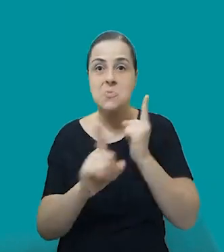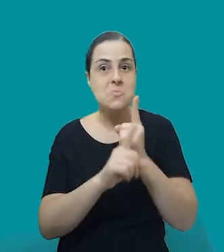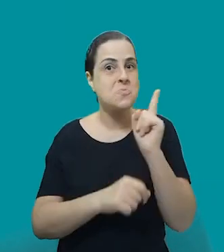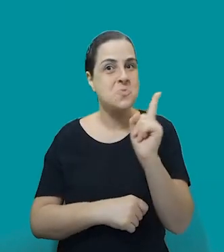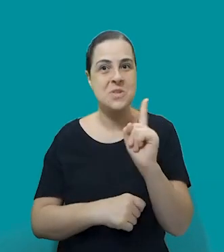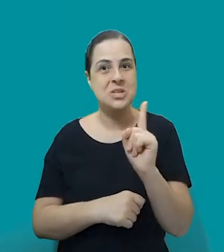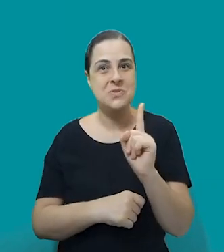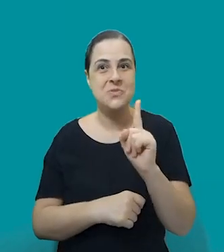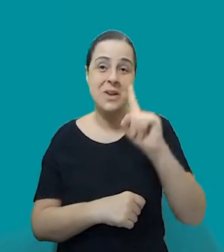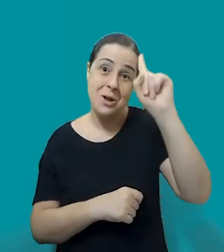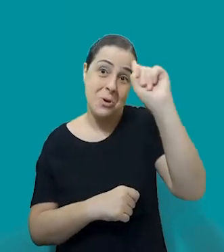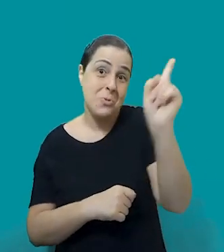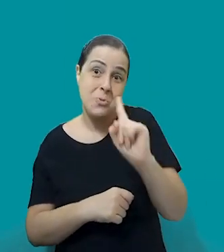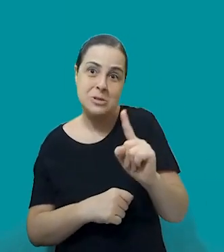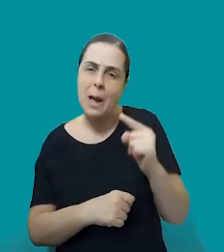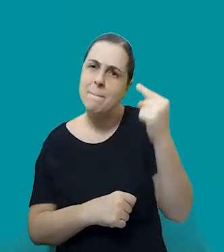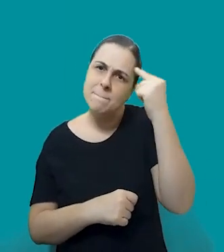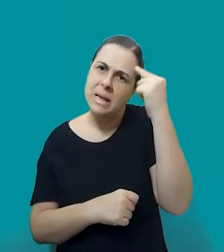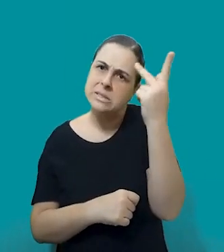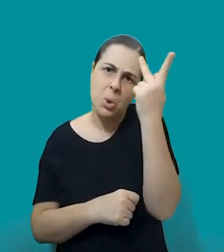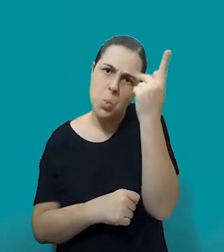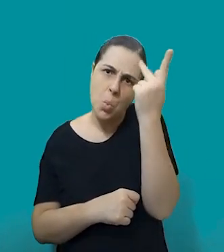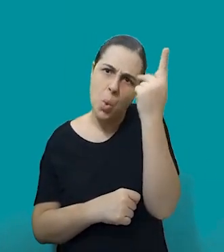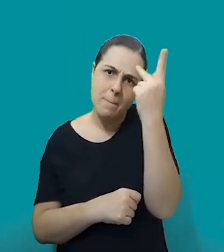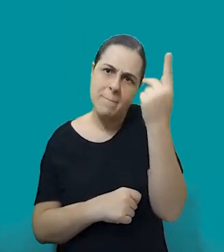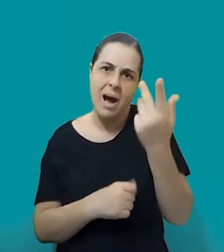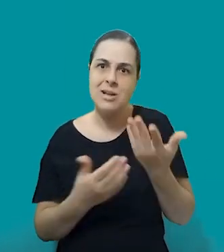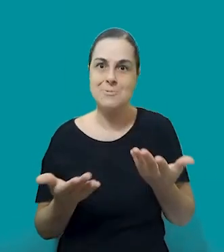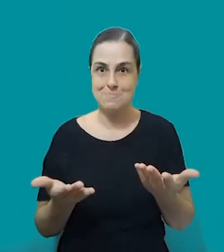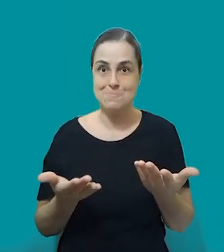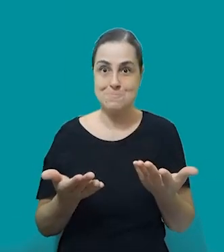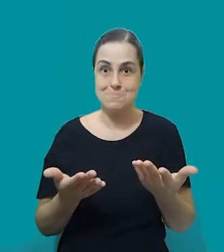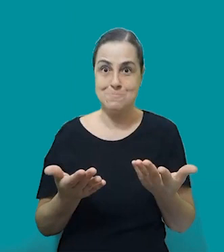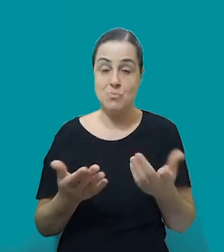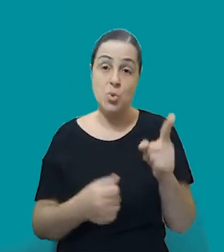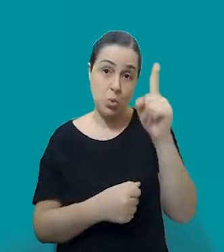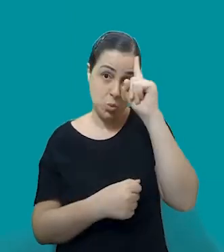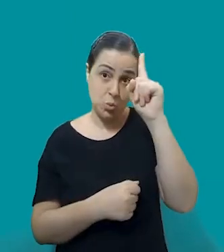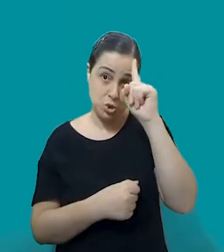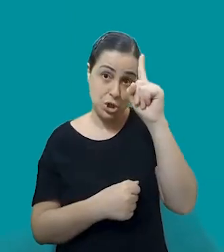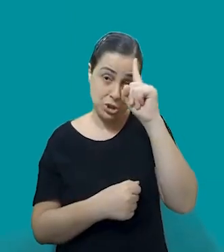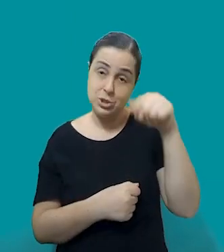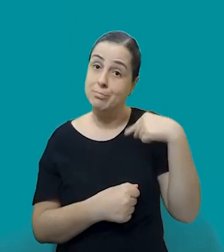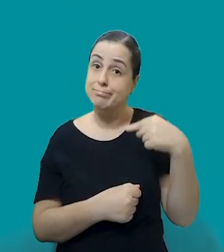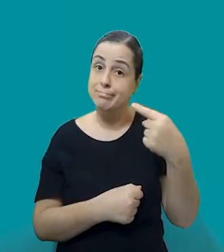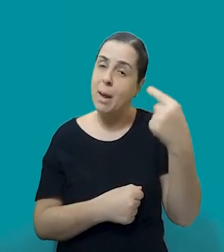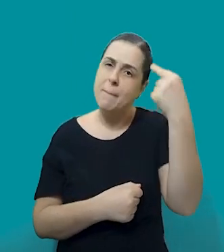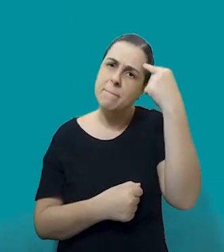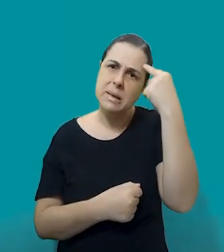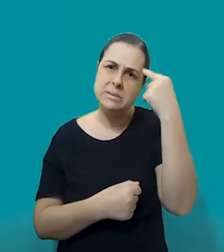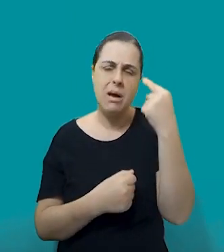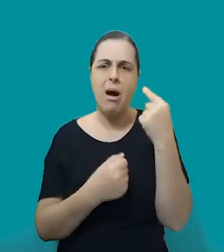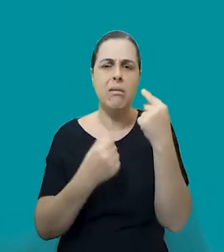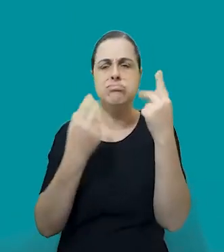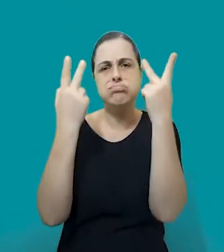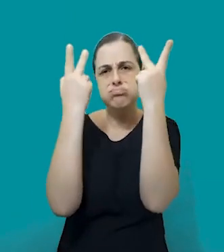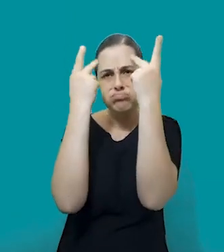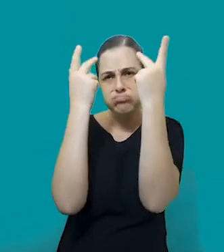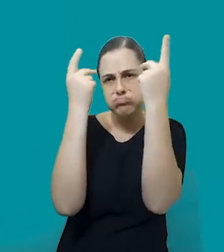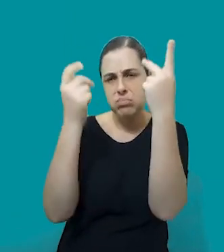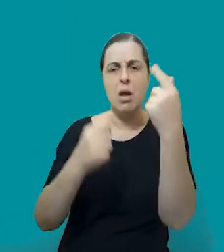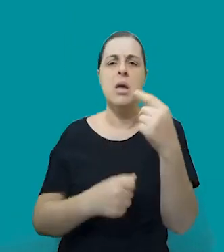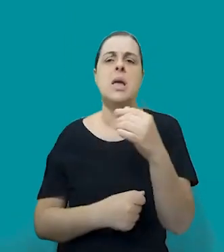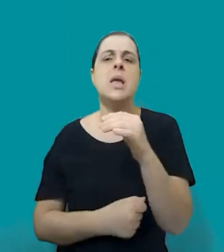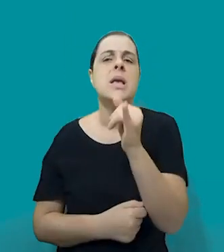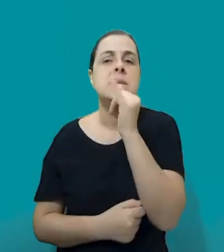a gente não identifica porque elas são muito normais, né? São normalizadas no nosso dia a dia. Então, eu que sou um pouco mais velha que vocês, por